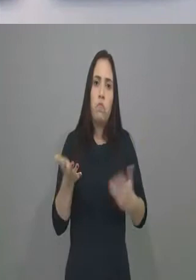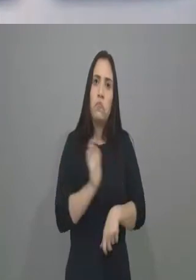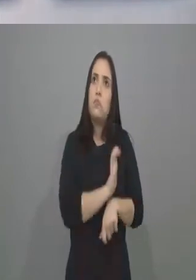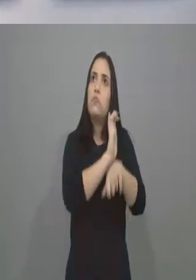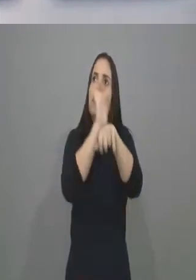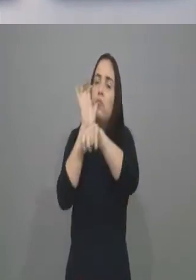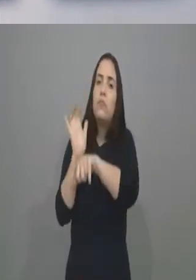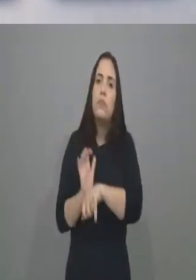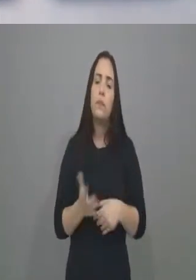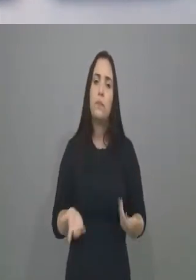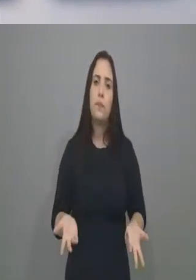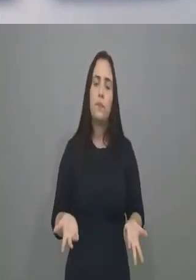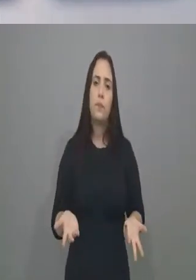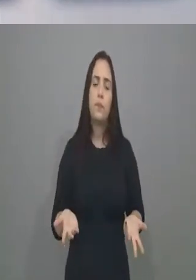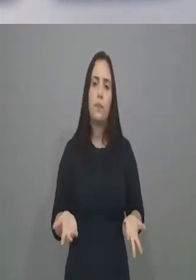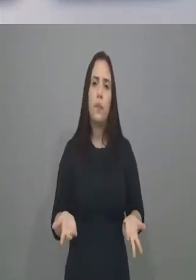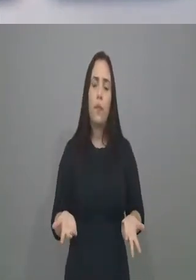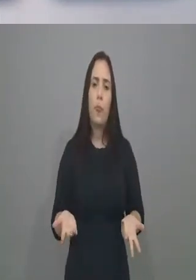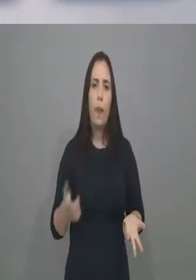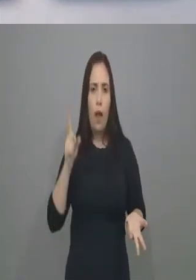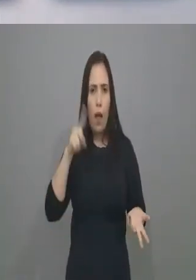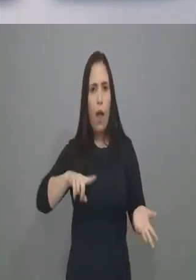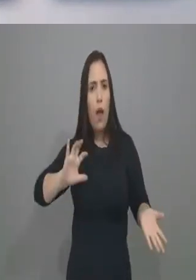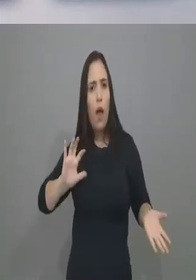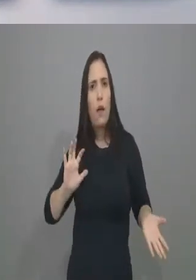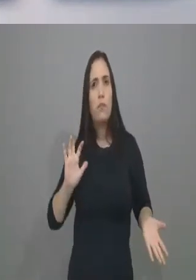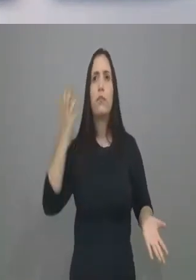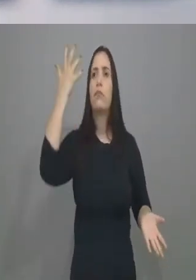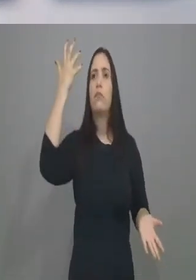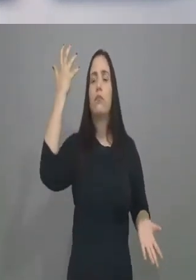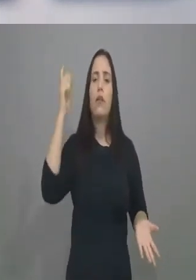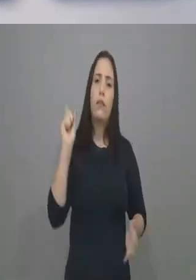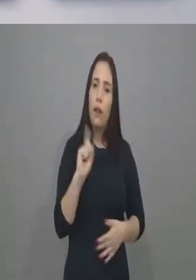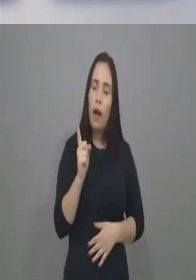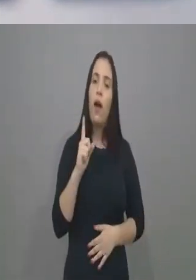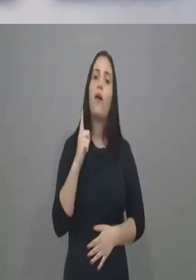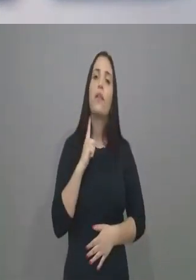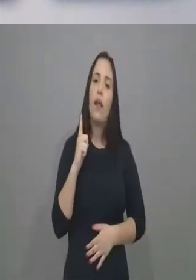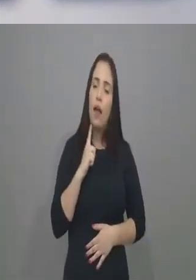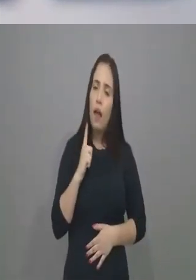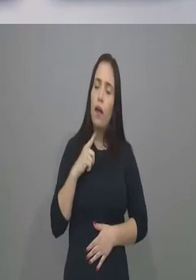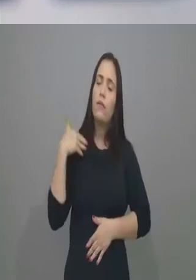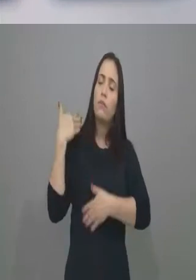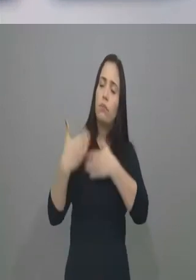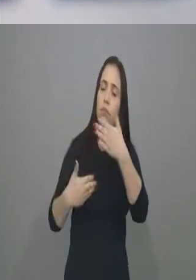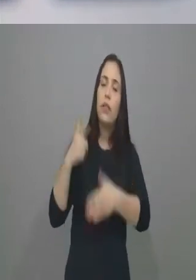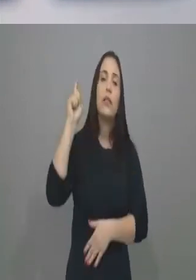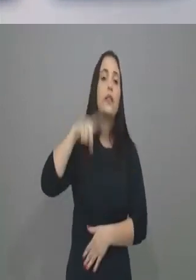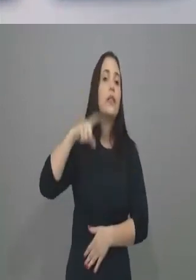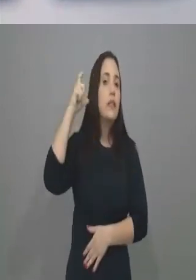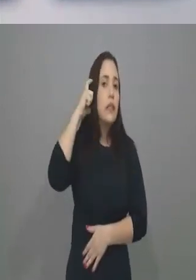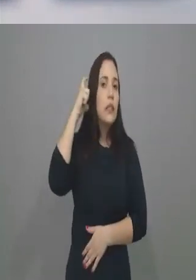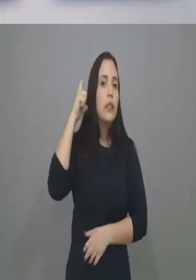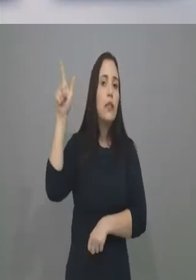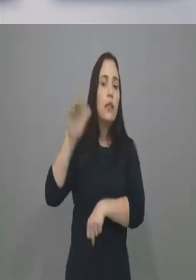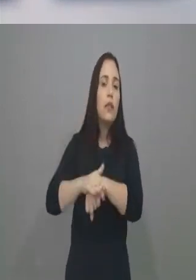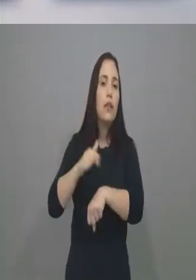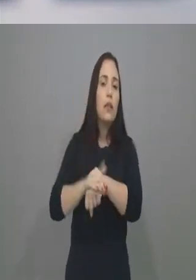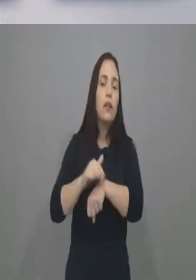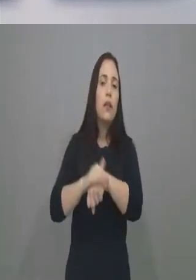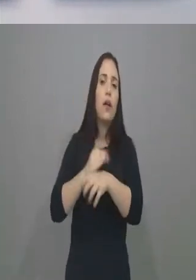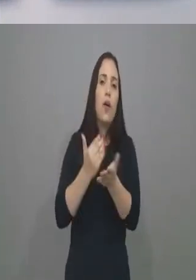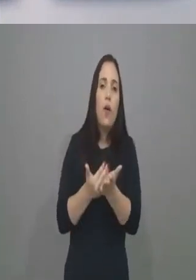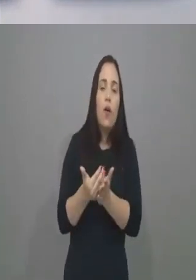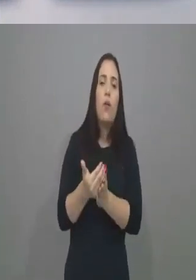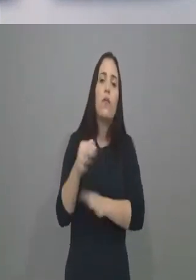estados, assustador. E outra coisa, e não foi isso de uma hora para outra, não. Isso foi maturado, isso vem desde o governo Cid Gomes. Oito anos do